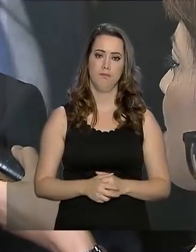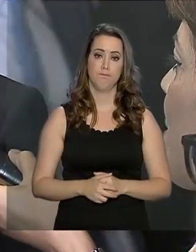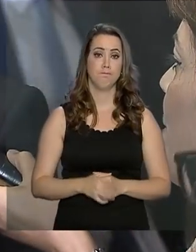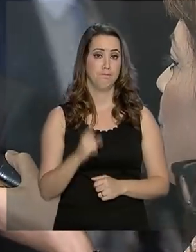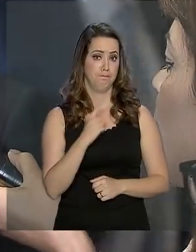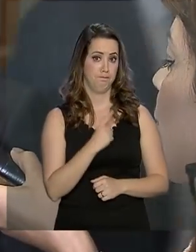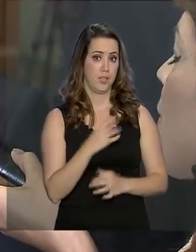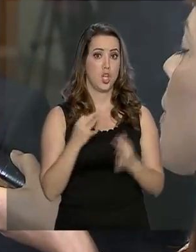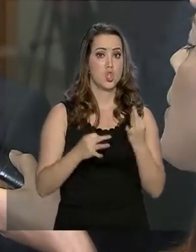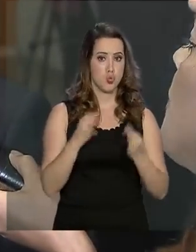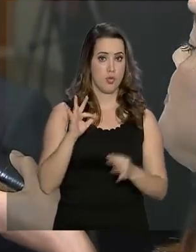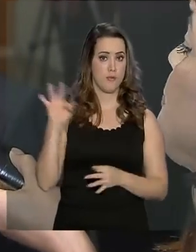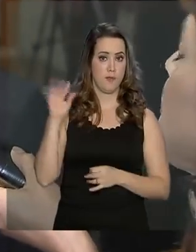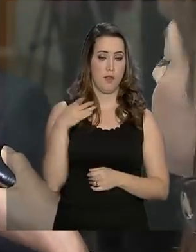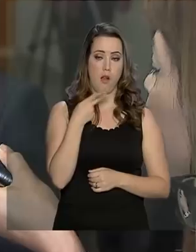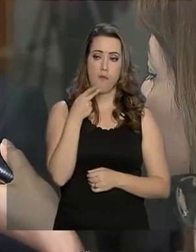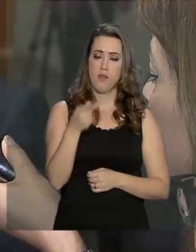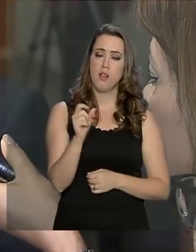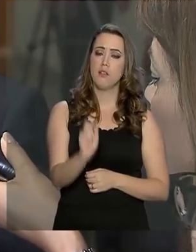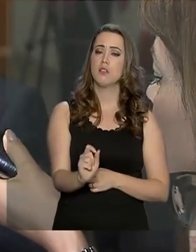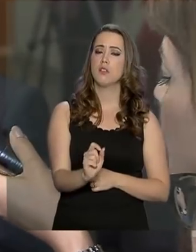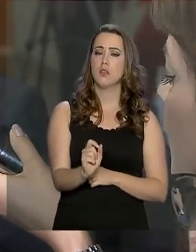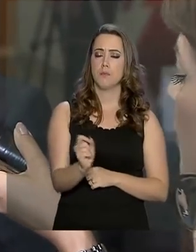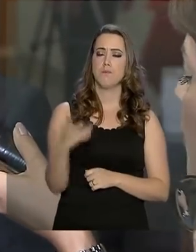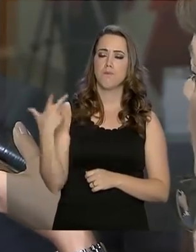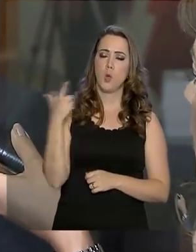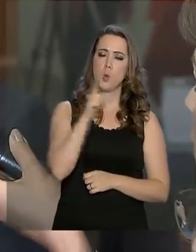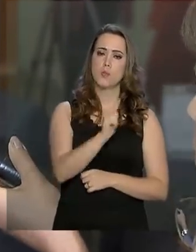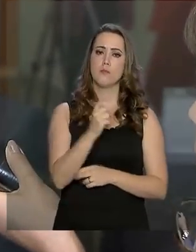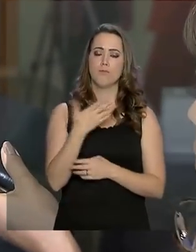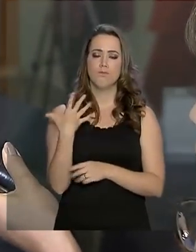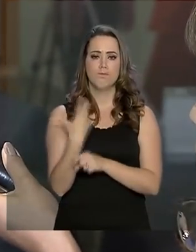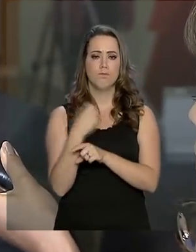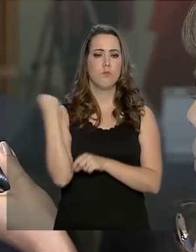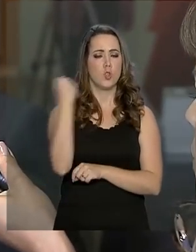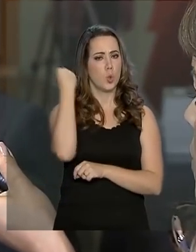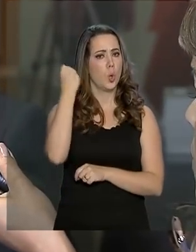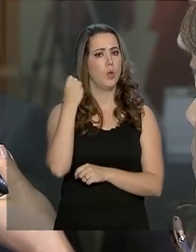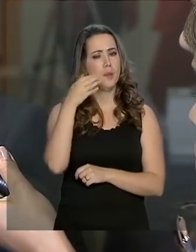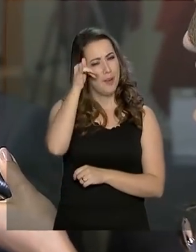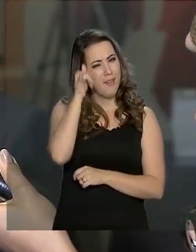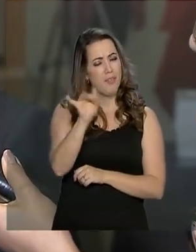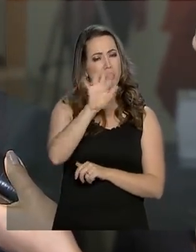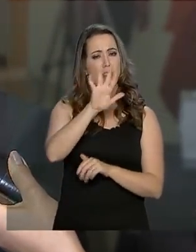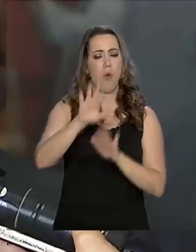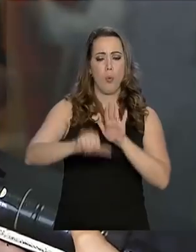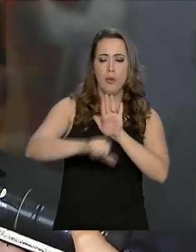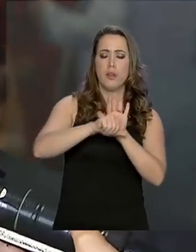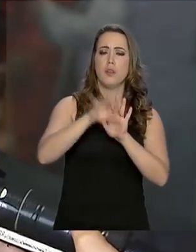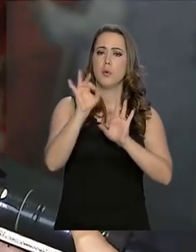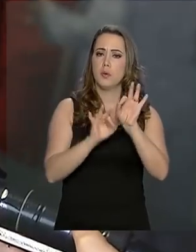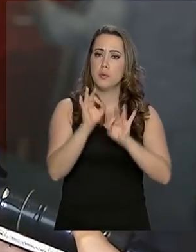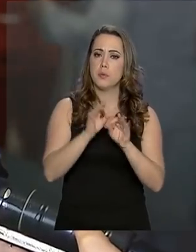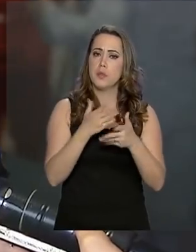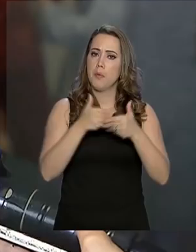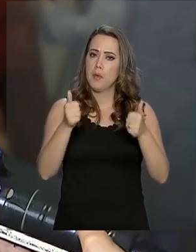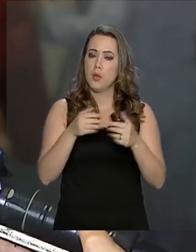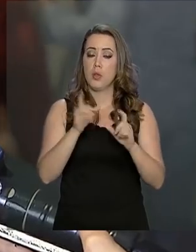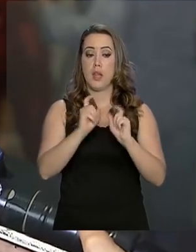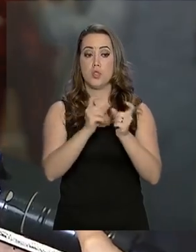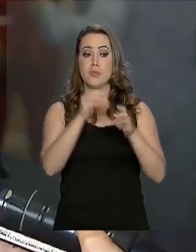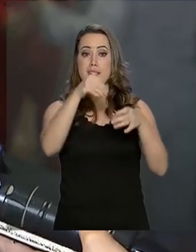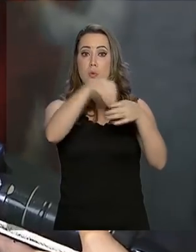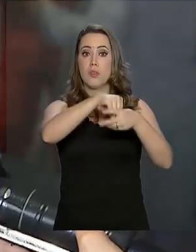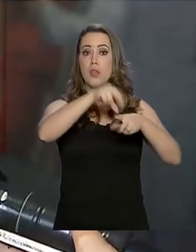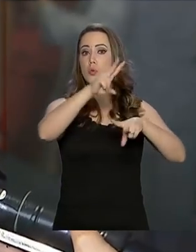federal afirma que para o sucesso no combate ao crime organizado é preciso melhorar a gestão do sistema penitenciário,